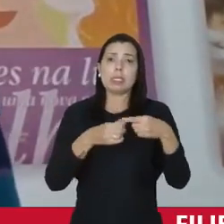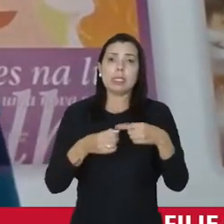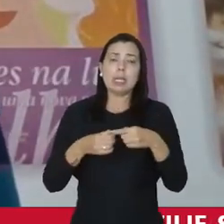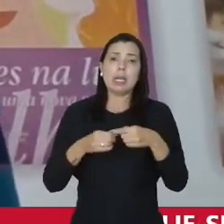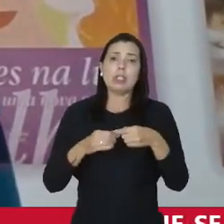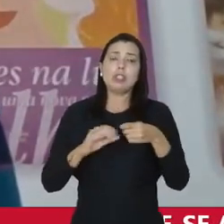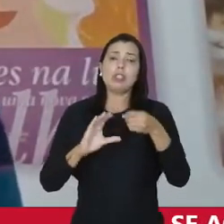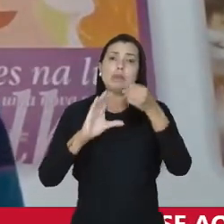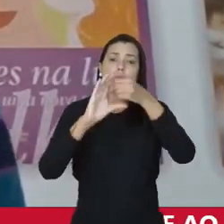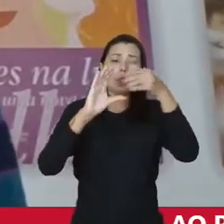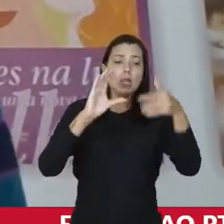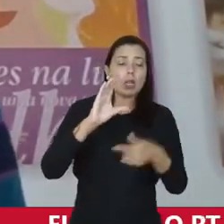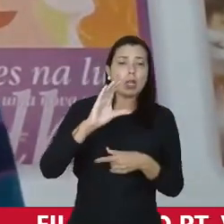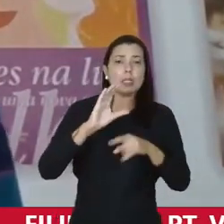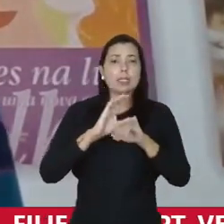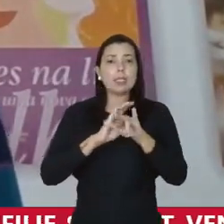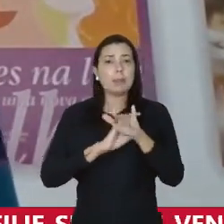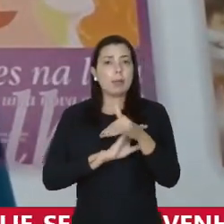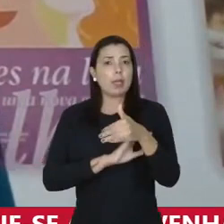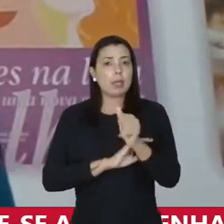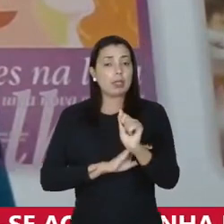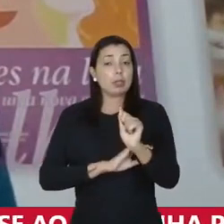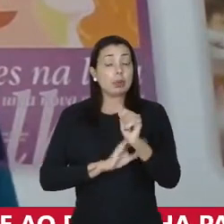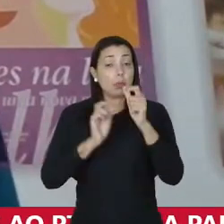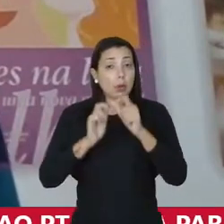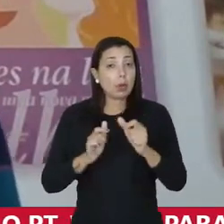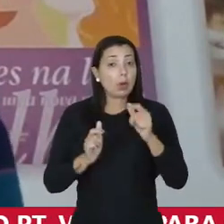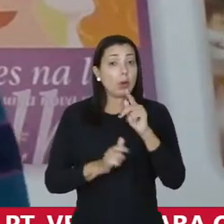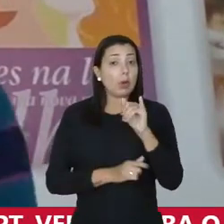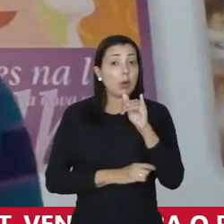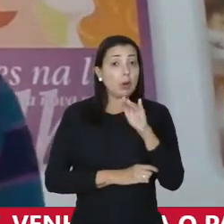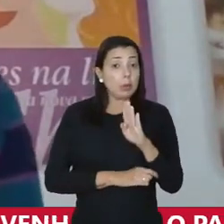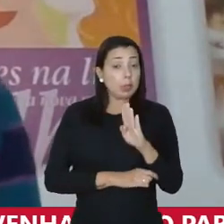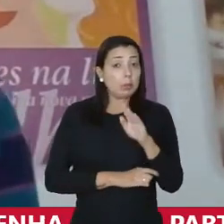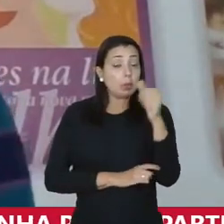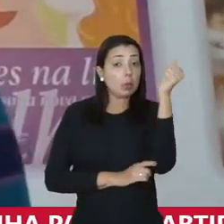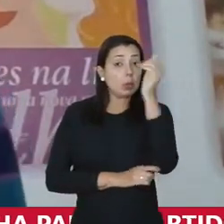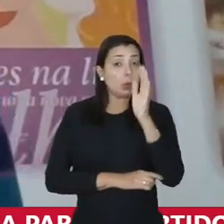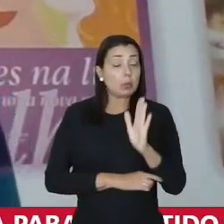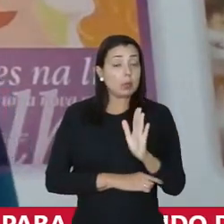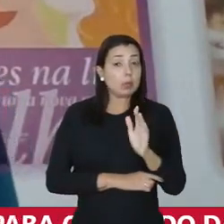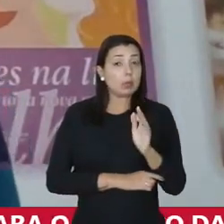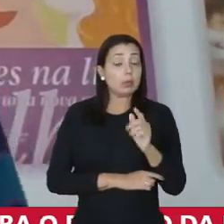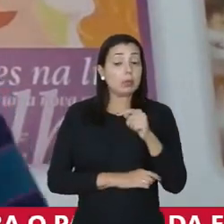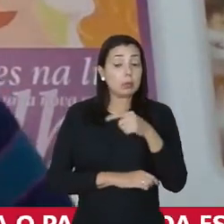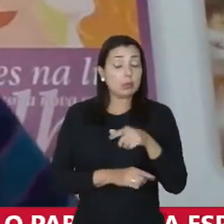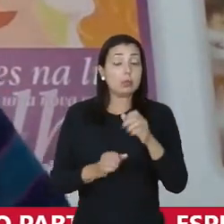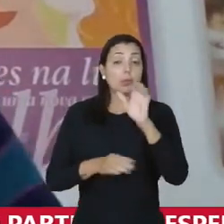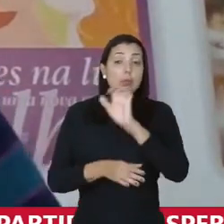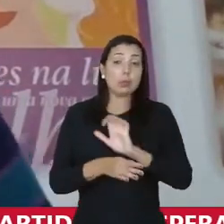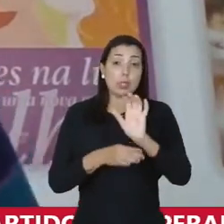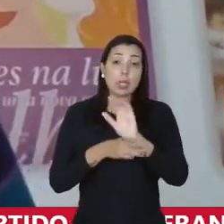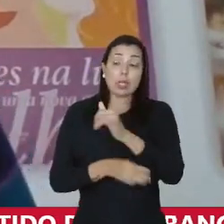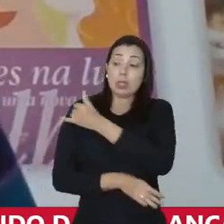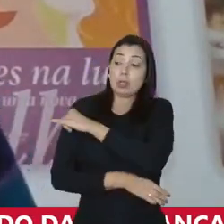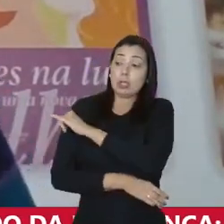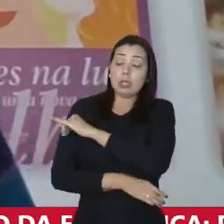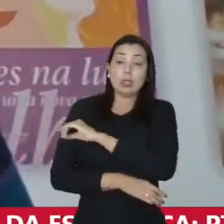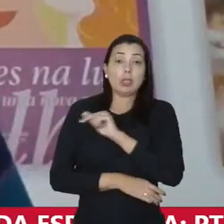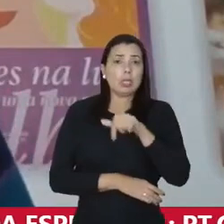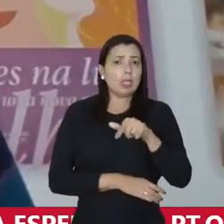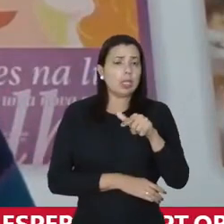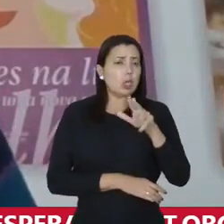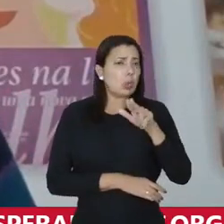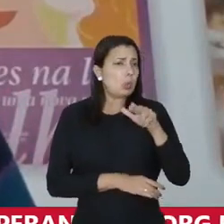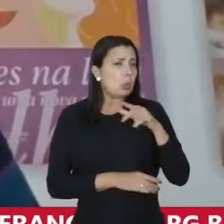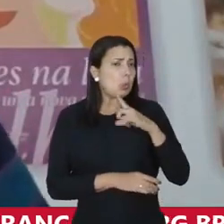médias, um dos maiores PIBs do Brasil, maior PIB do estado do Rio de Janeiro, e aqui a gente nunca teve